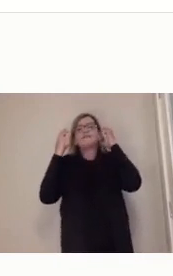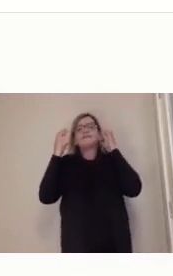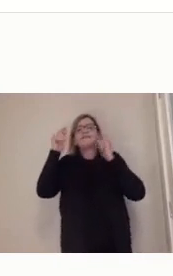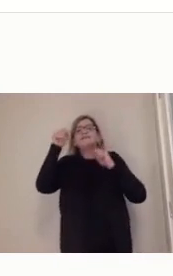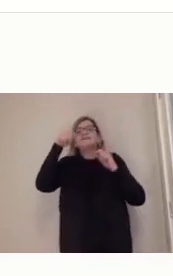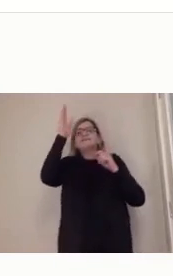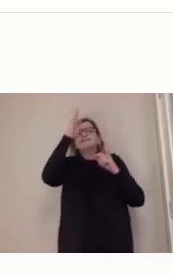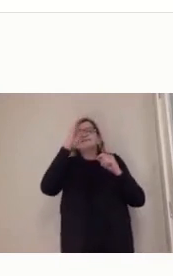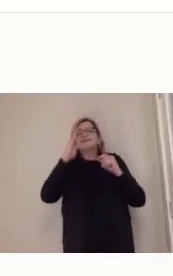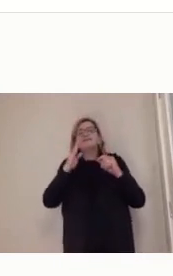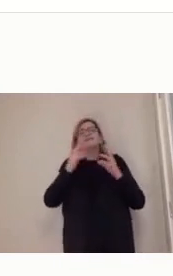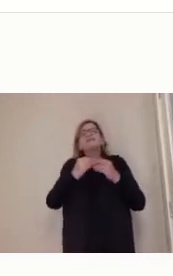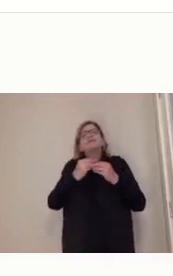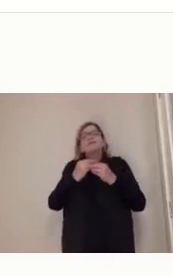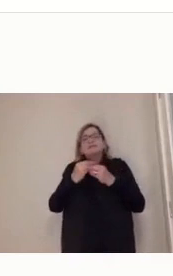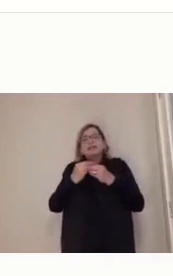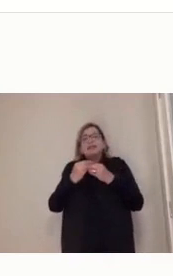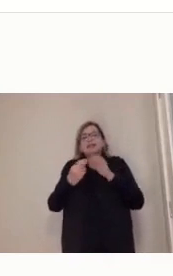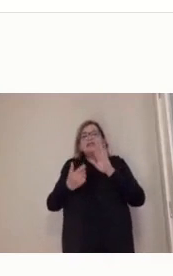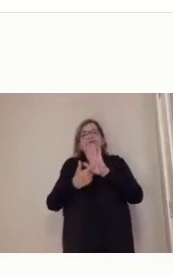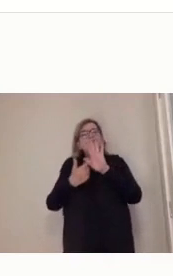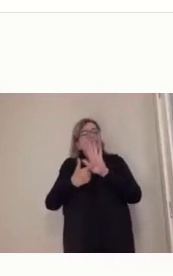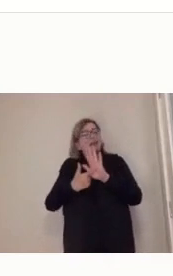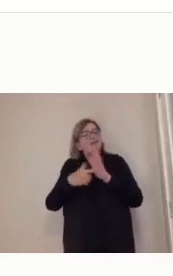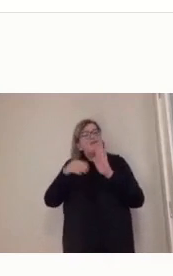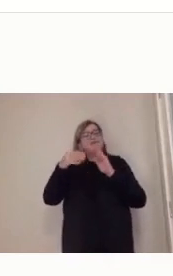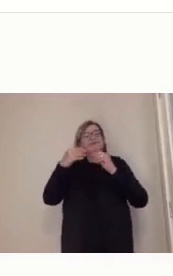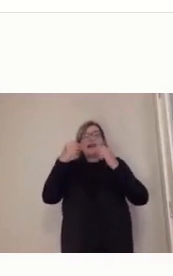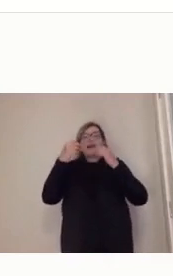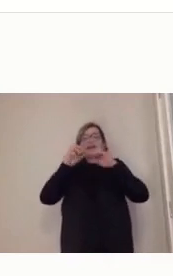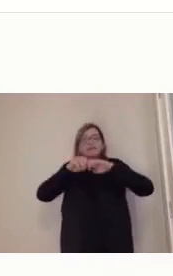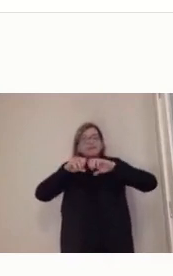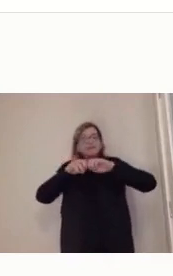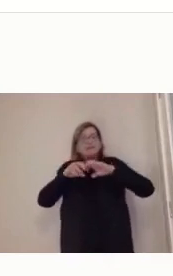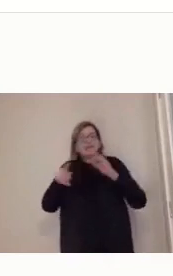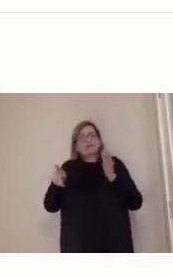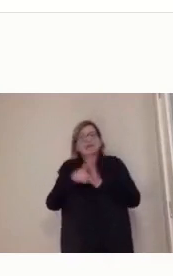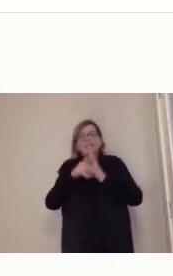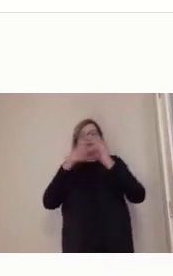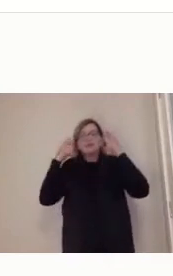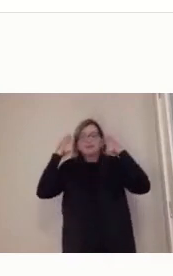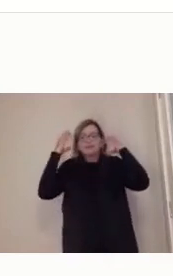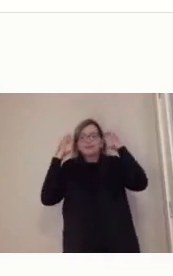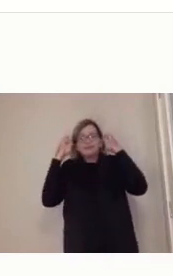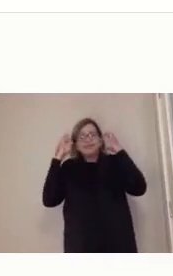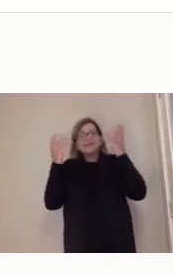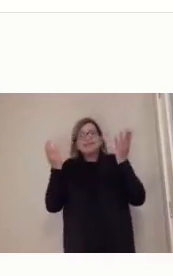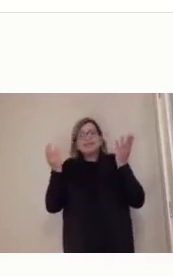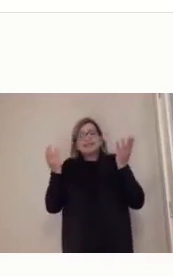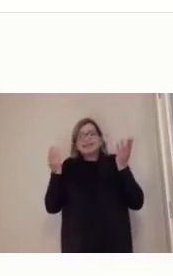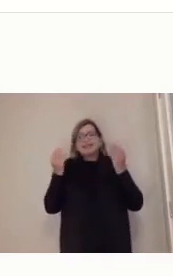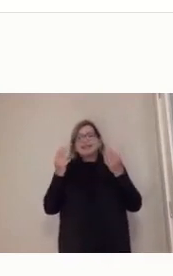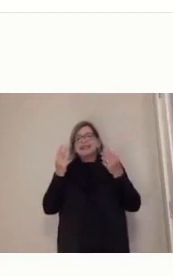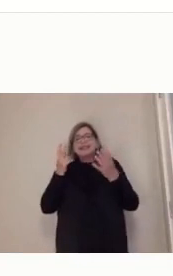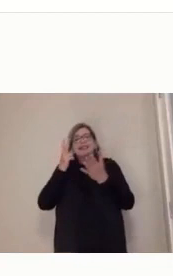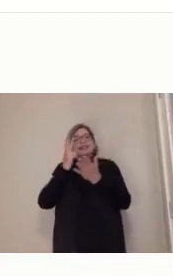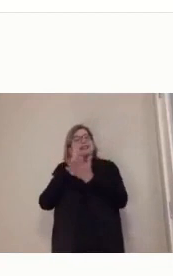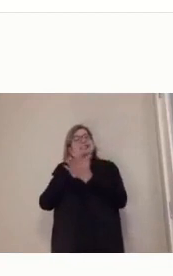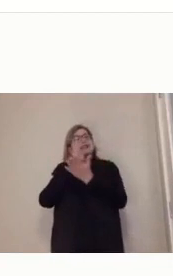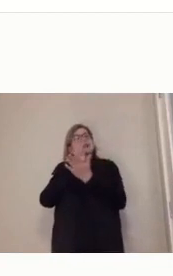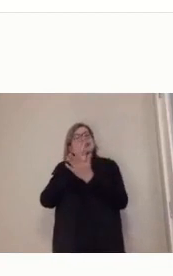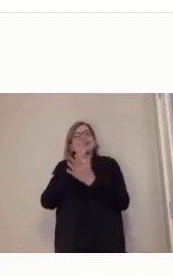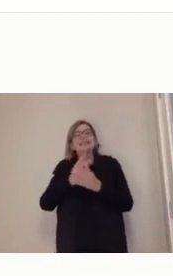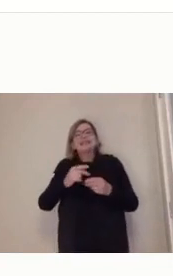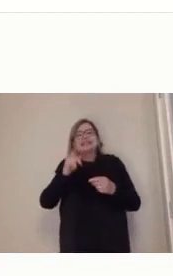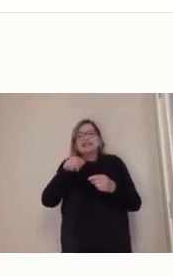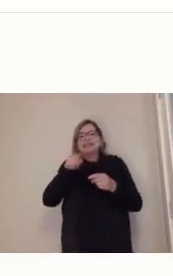Que era administrado por Roquete Pinto, que é bem famoso aí, né? Como intelectual, que era a Rádio Sociedade do Rio de Janeiro, que mais